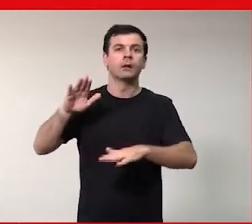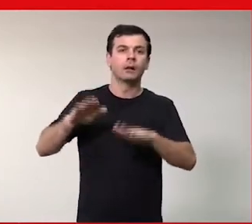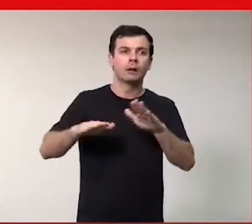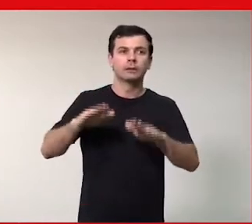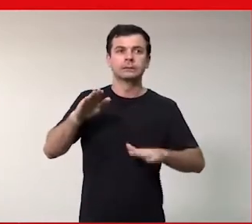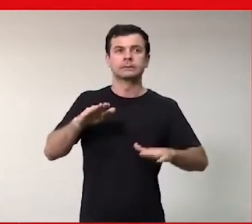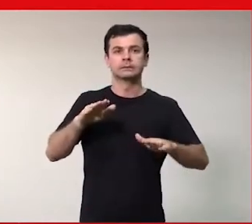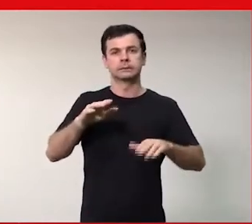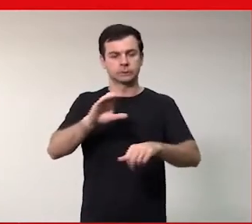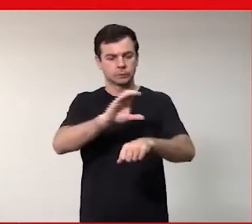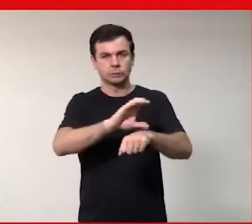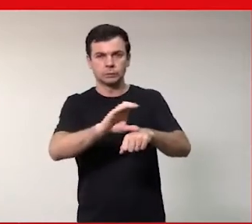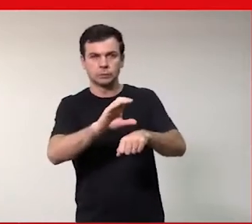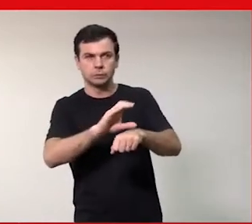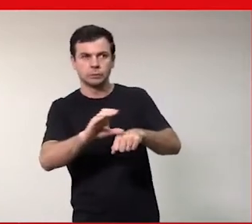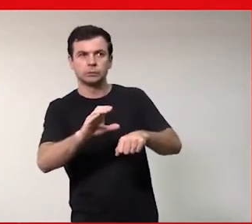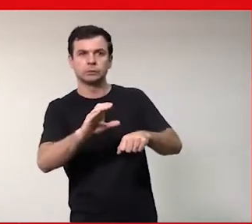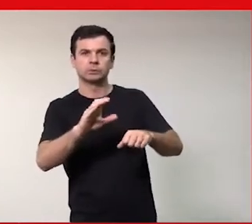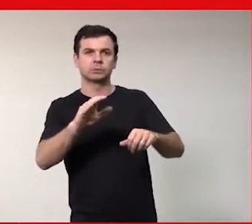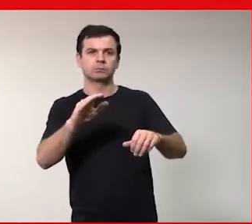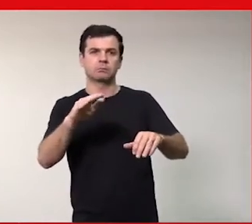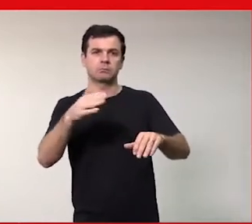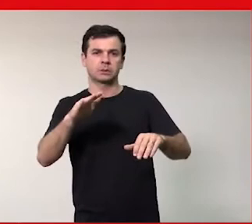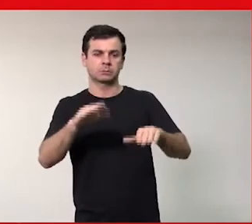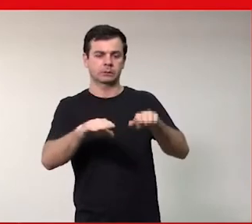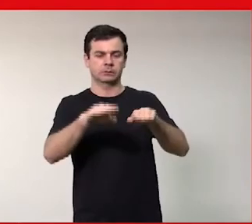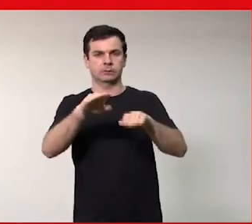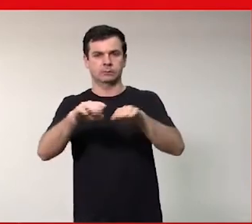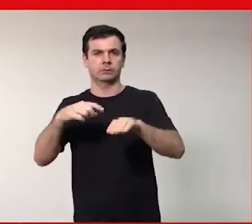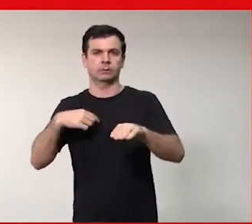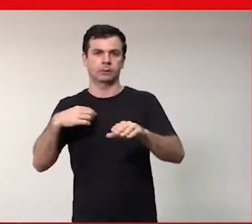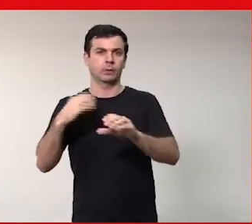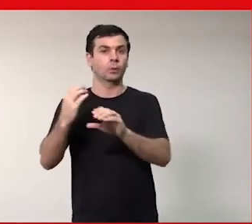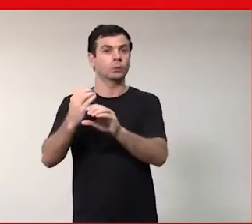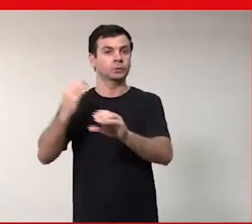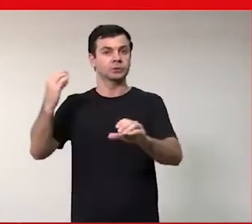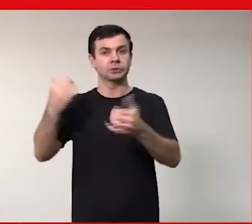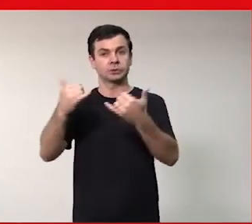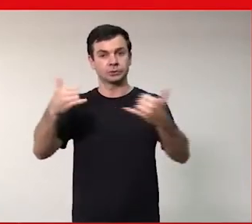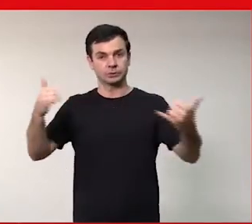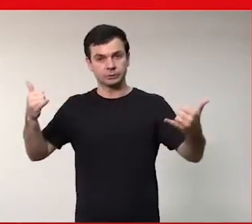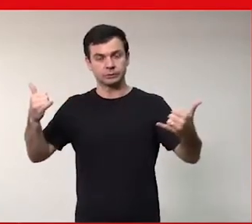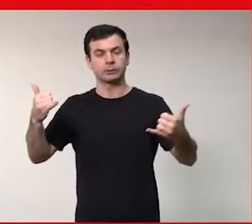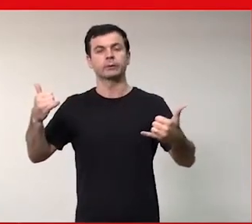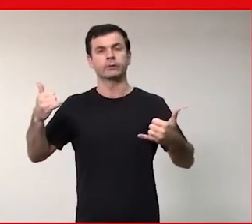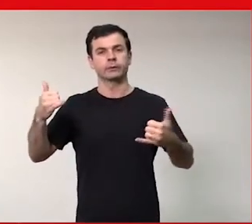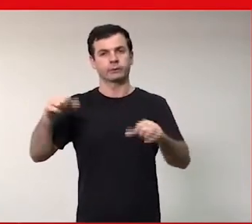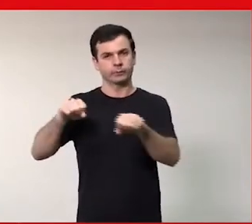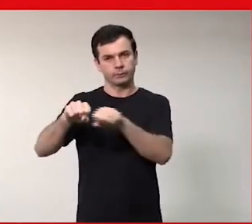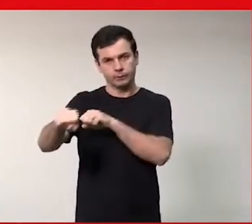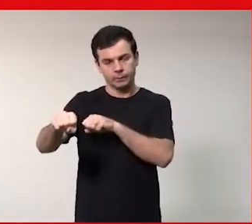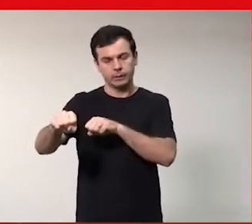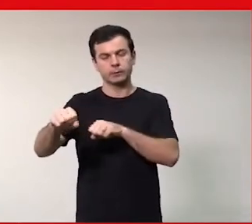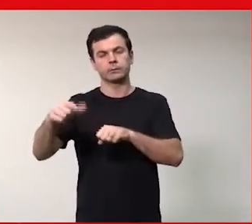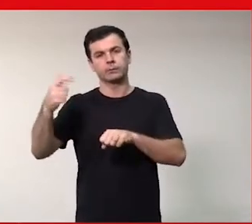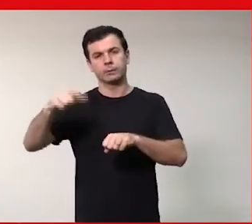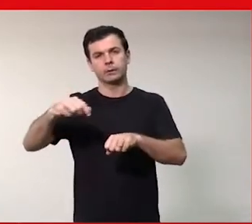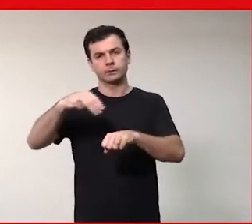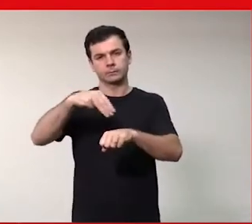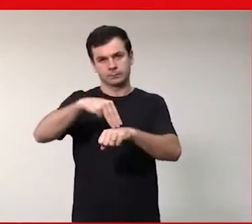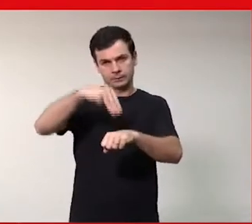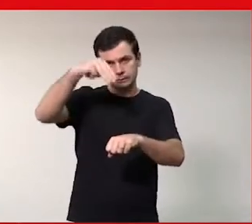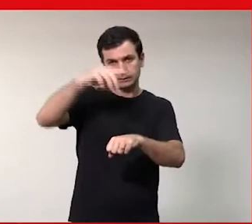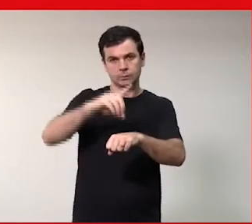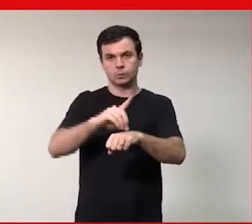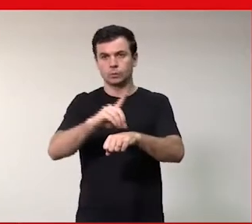nos cursos, no momento que eu me formei, eu sou engenheira eletricista, mas eu fiz mestrado, doutorado em computação, a gente tinha um negócio,